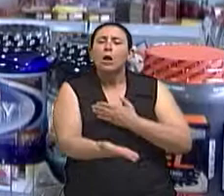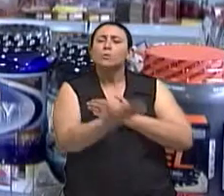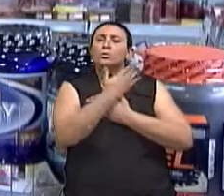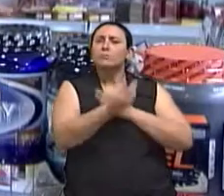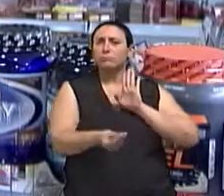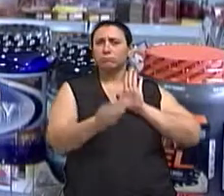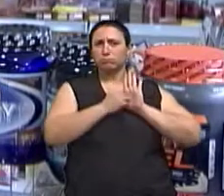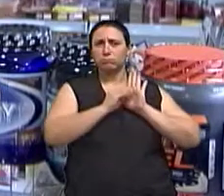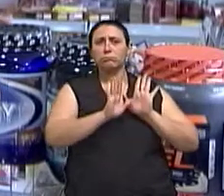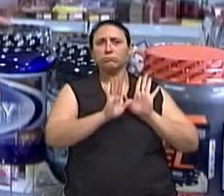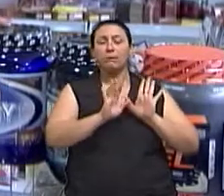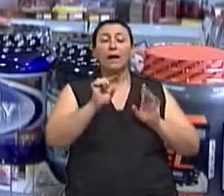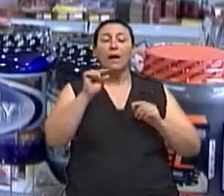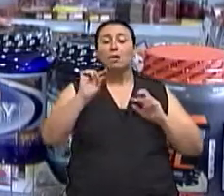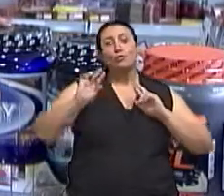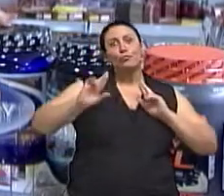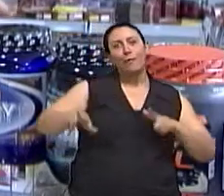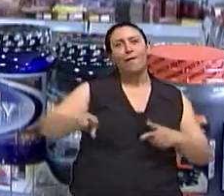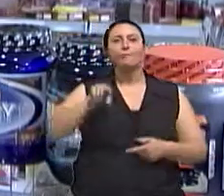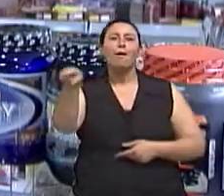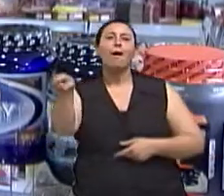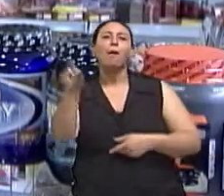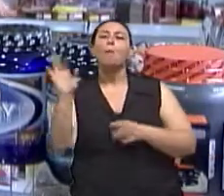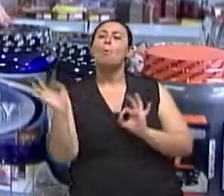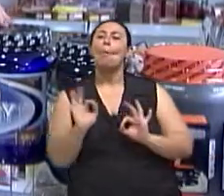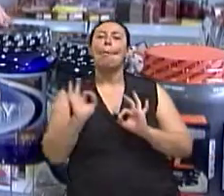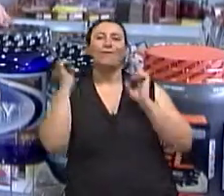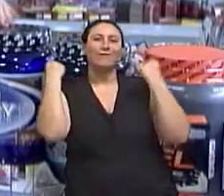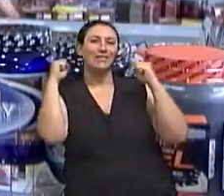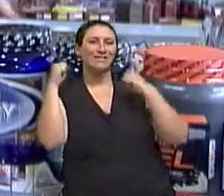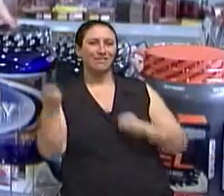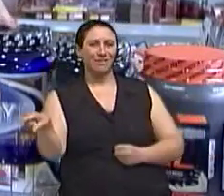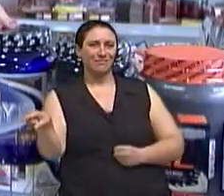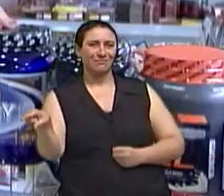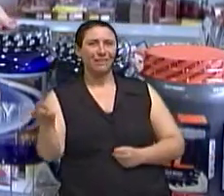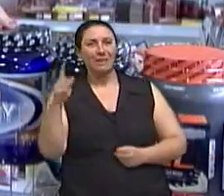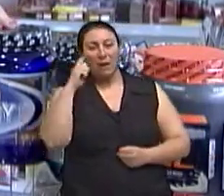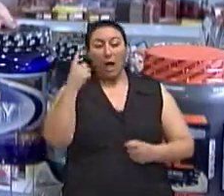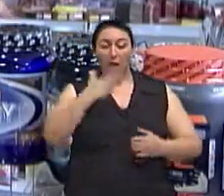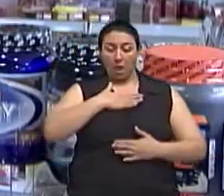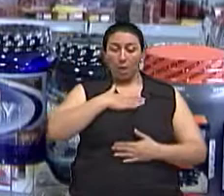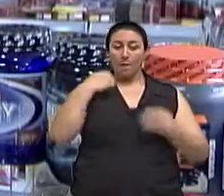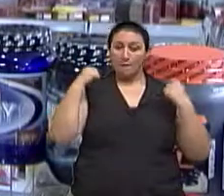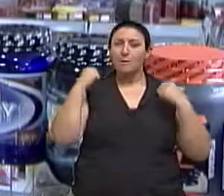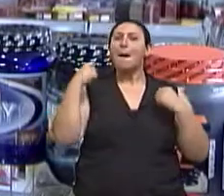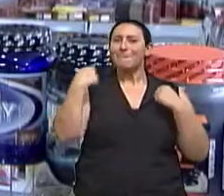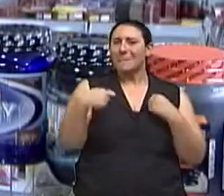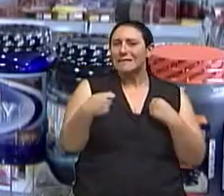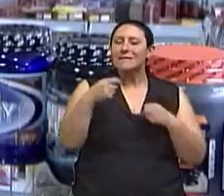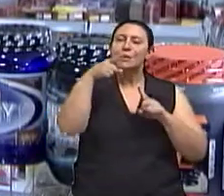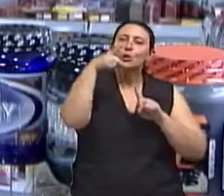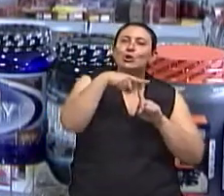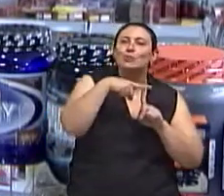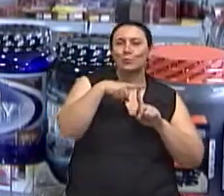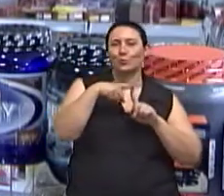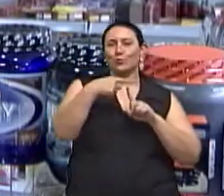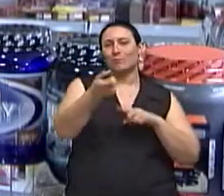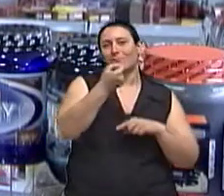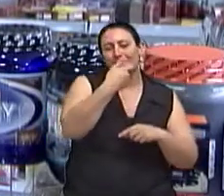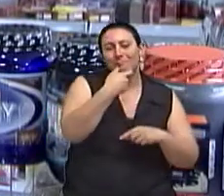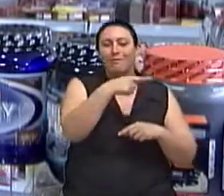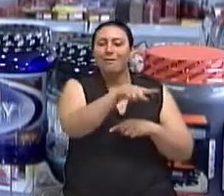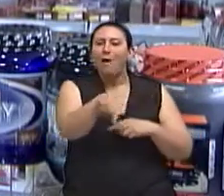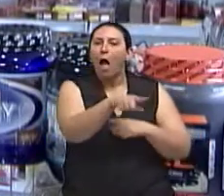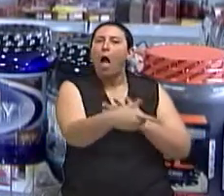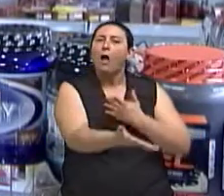nenhum tipo de atividade física. Só que esse cálculo da ingestão proteica, ele é baseado no peso. Então, existe uma